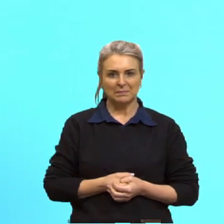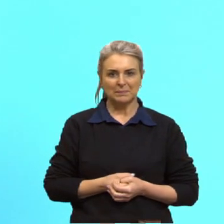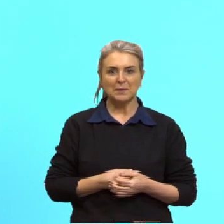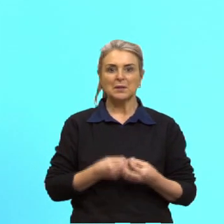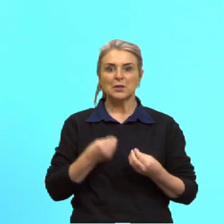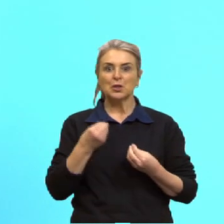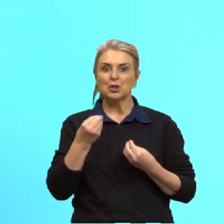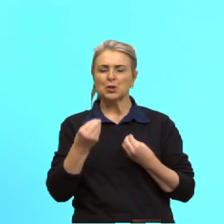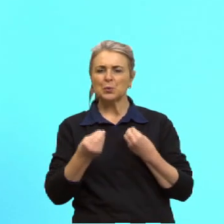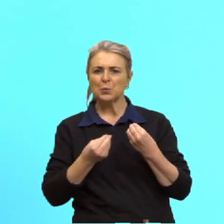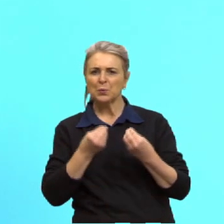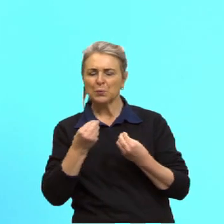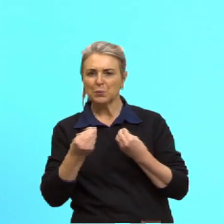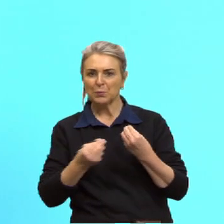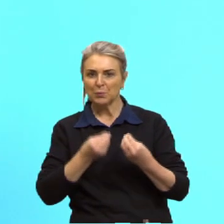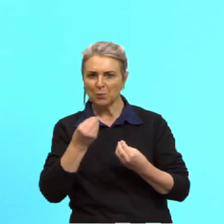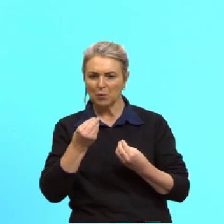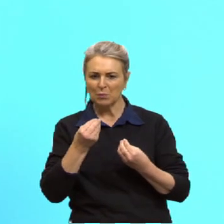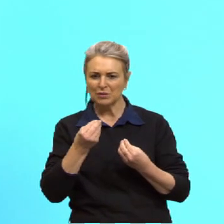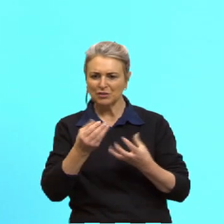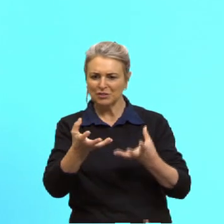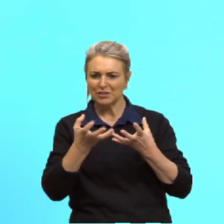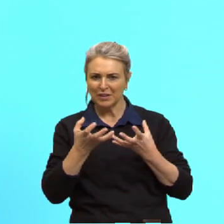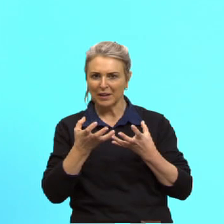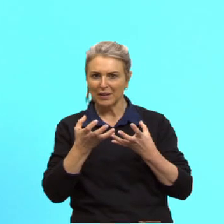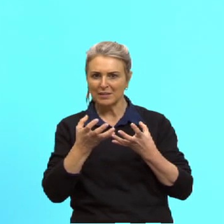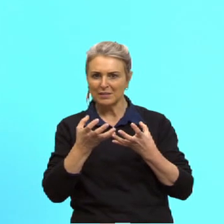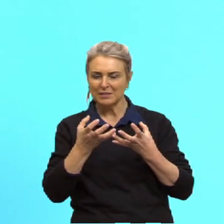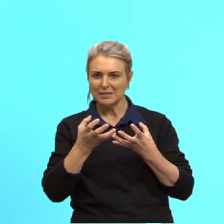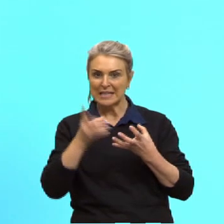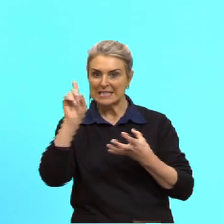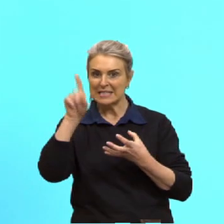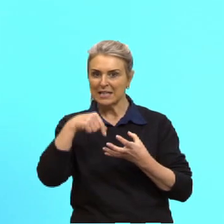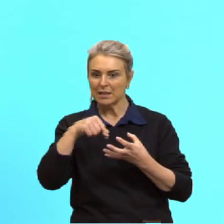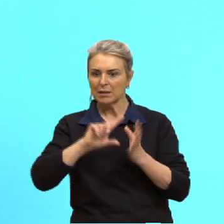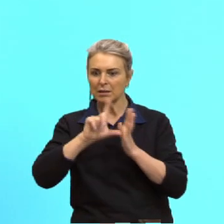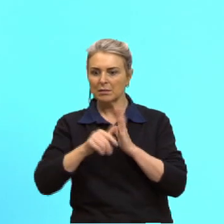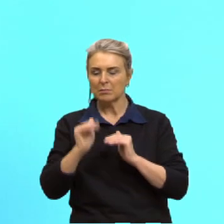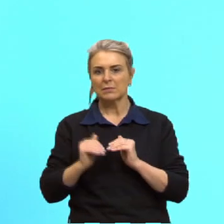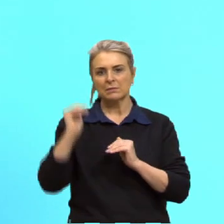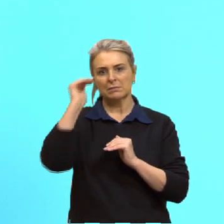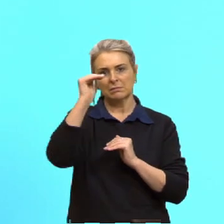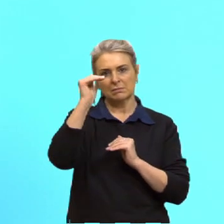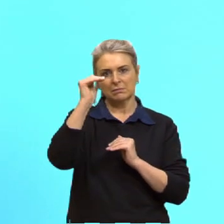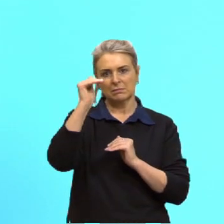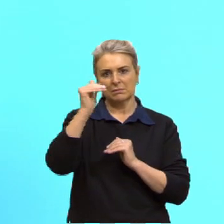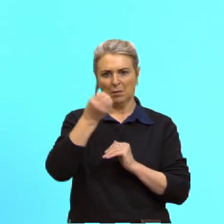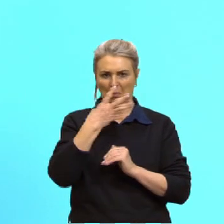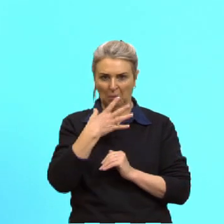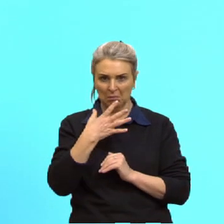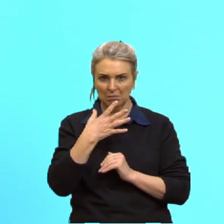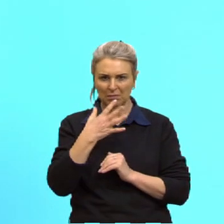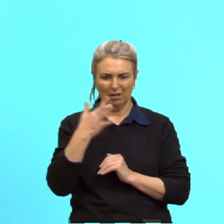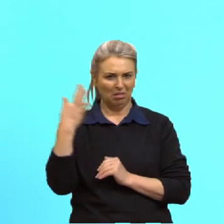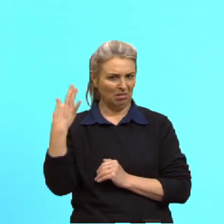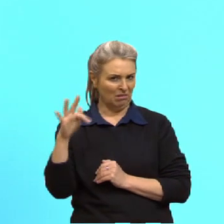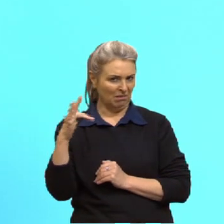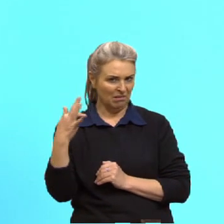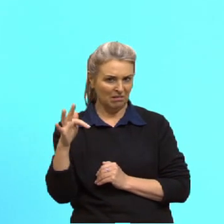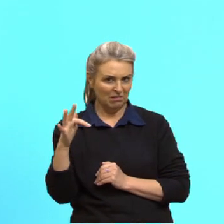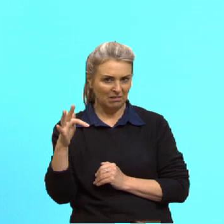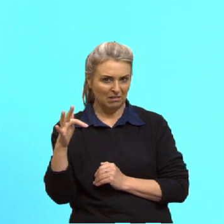principia a ser quando cresce? É terrível ser? Dói? É bom?